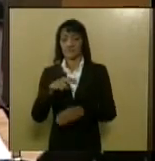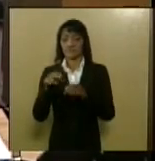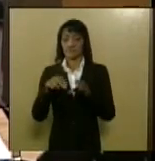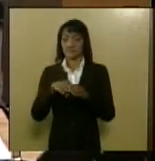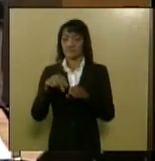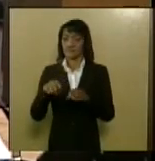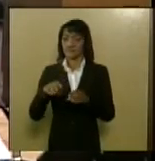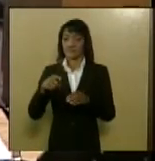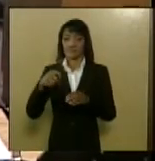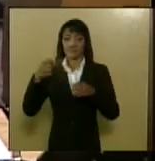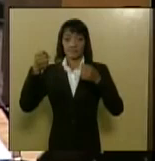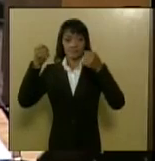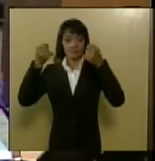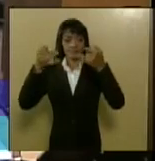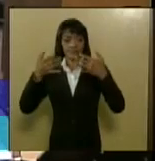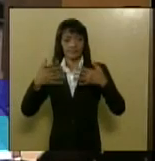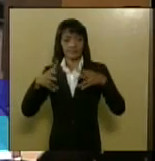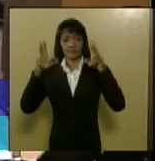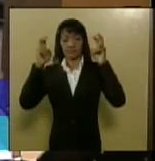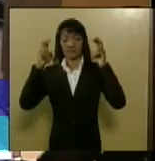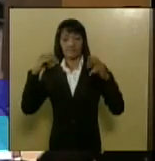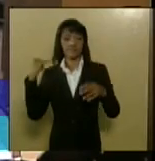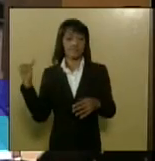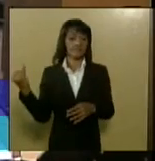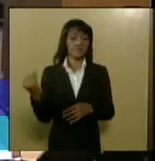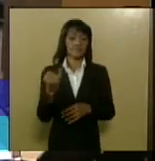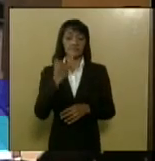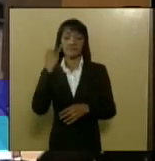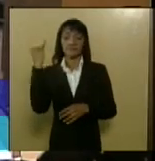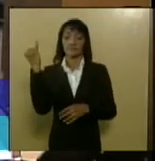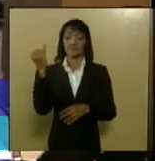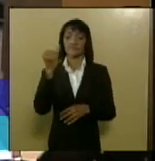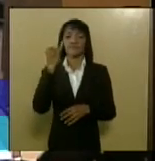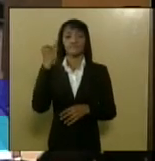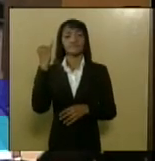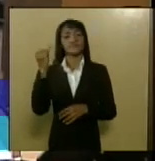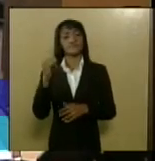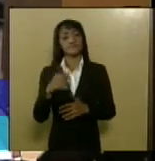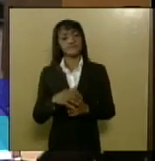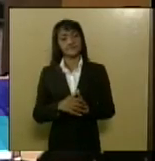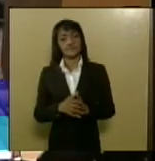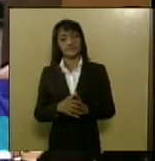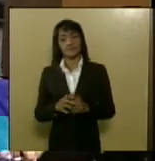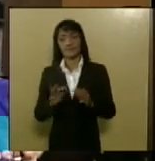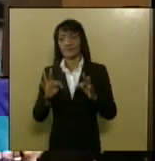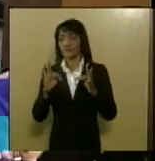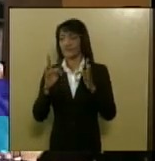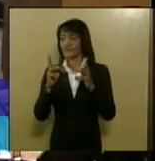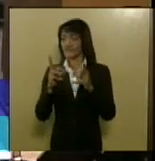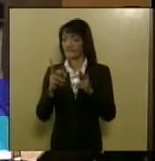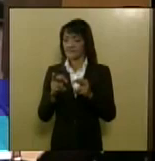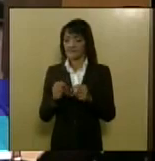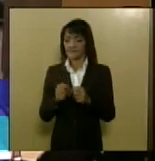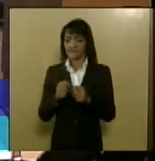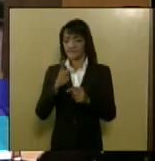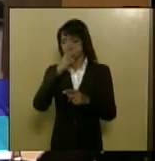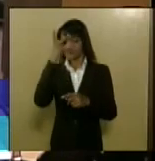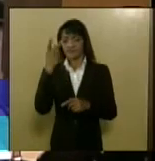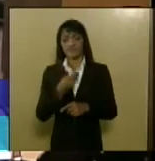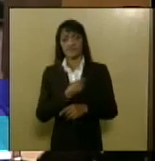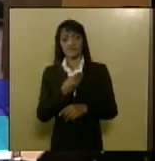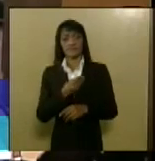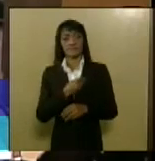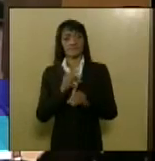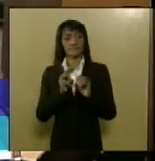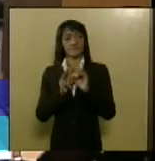e faz uma explanação de extrema importância para todos os assistentes da Alese para todos